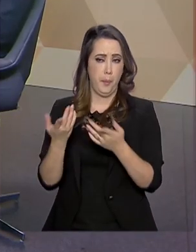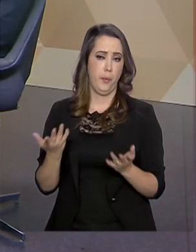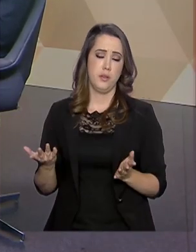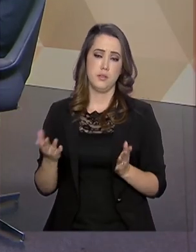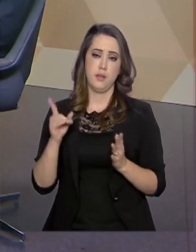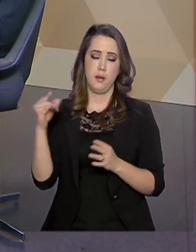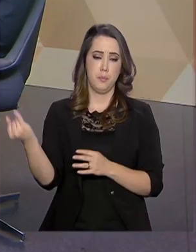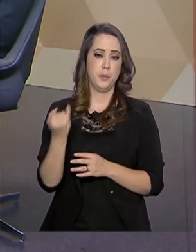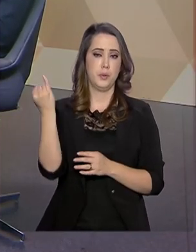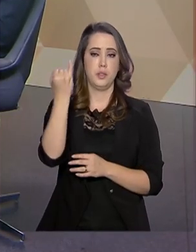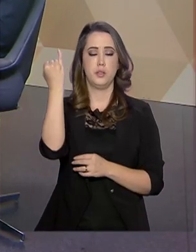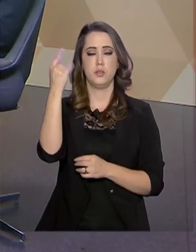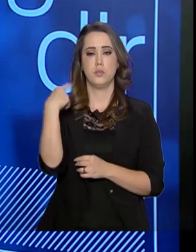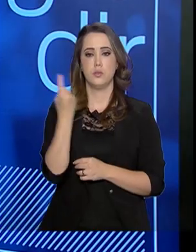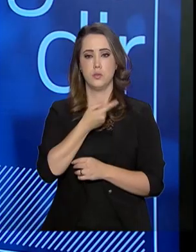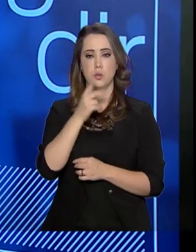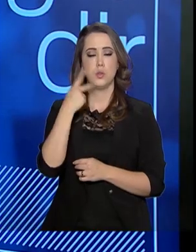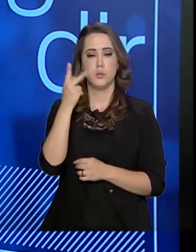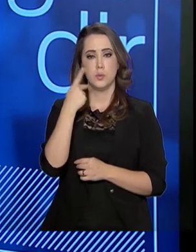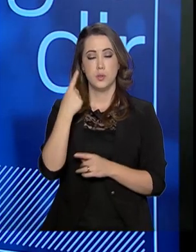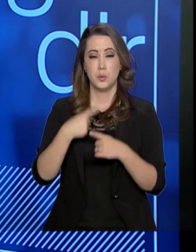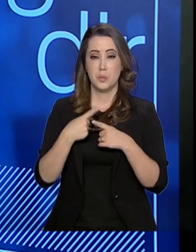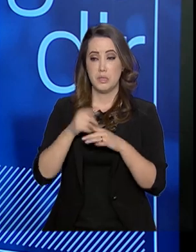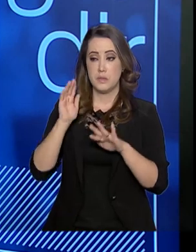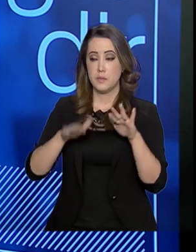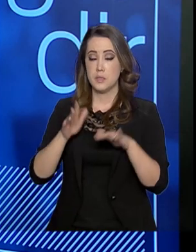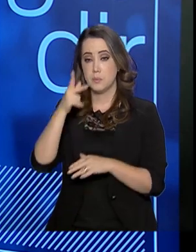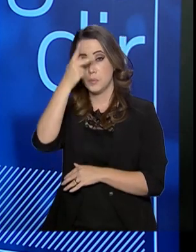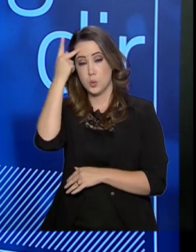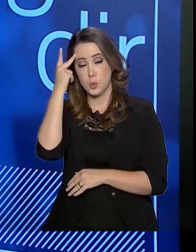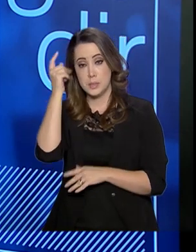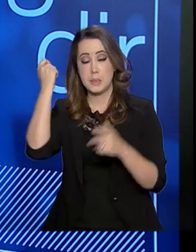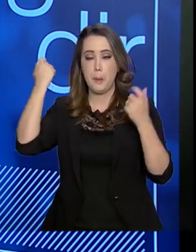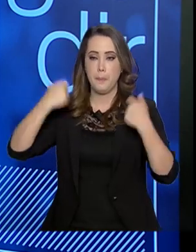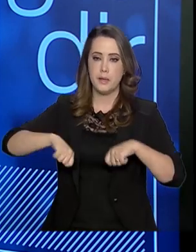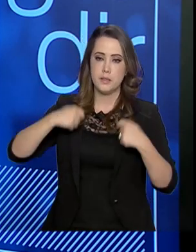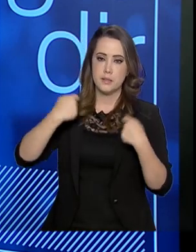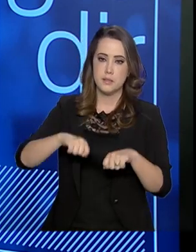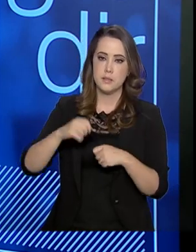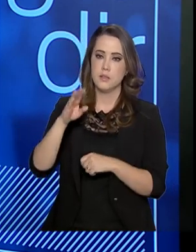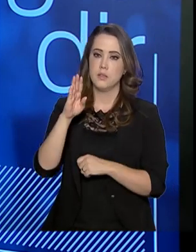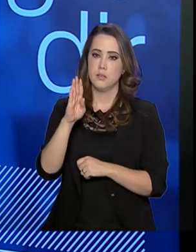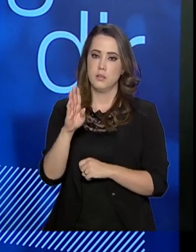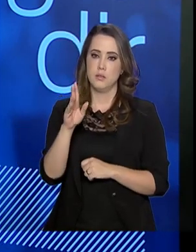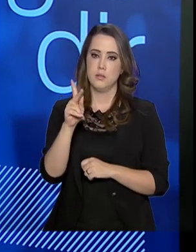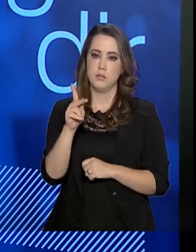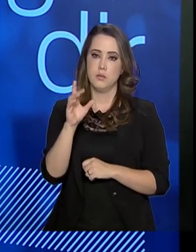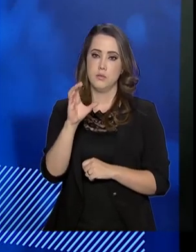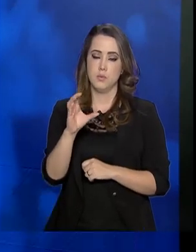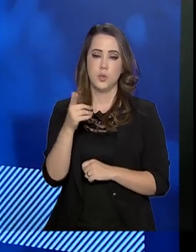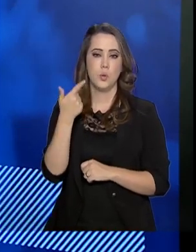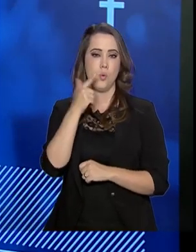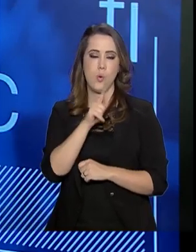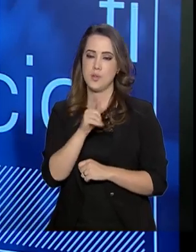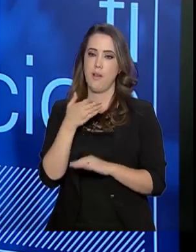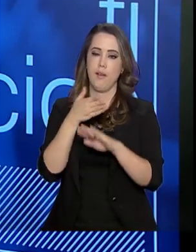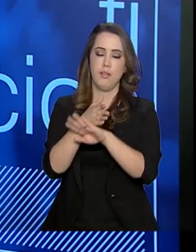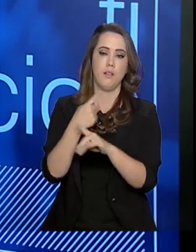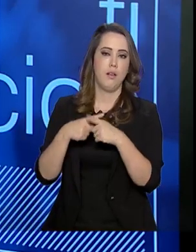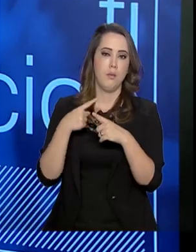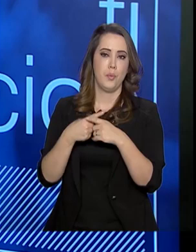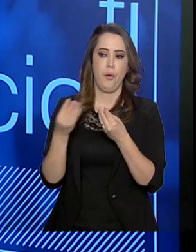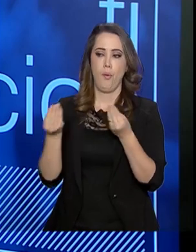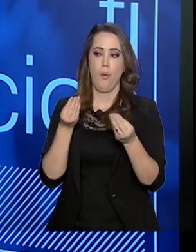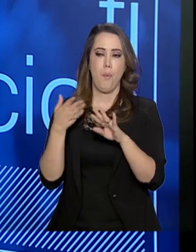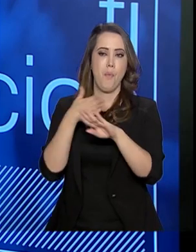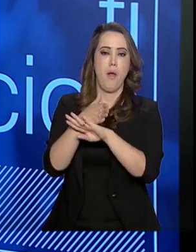importante, que essa é a nossa política. Porque tem pessoas que precisam do BPC e não estão dentro porque não